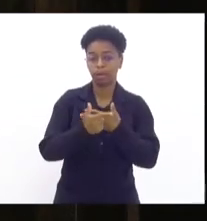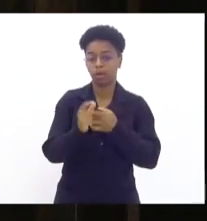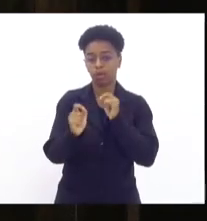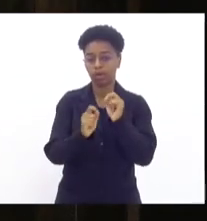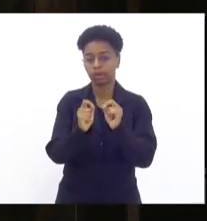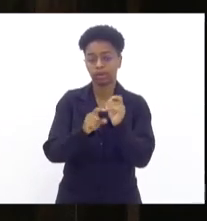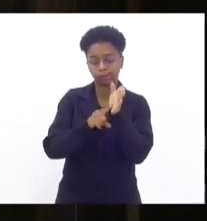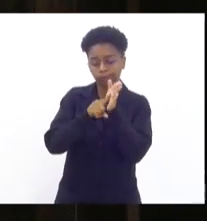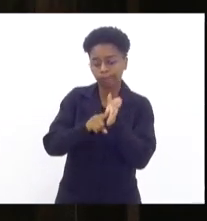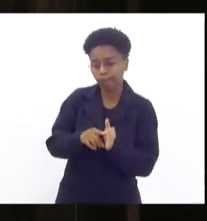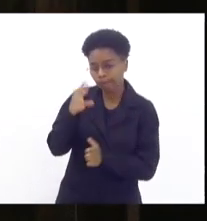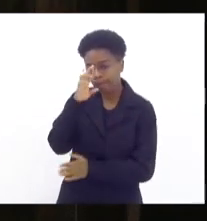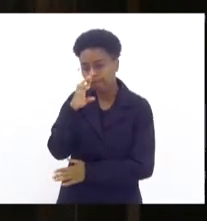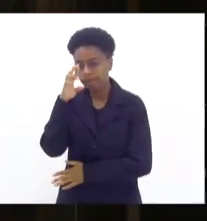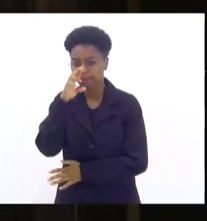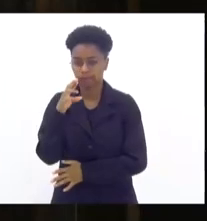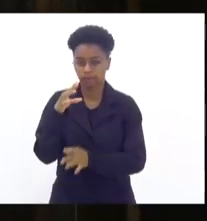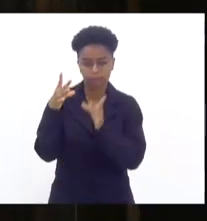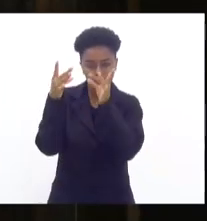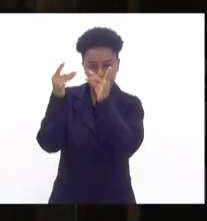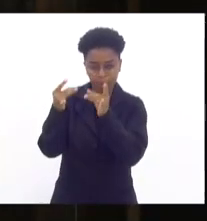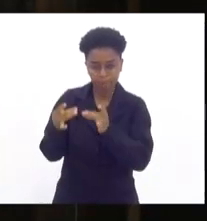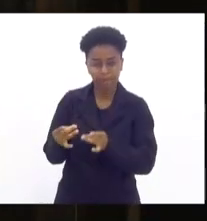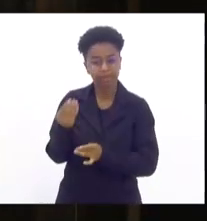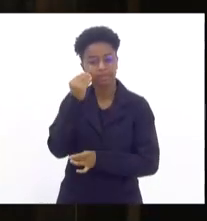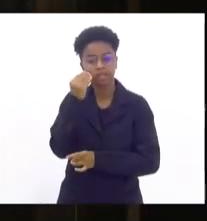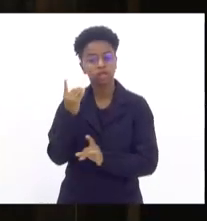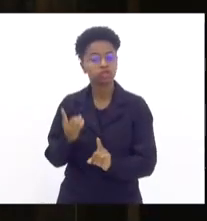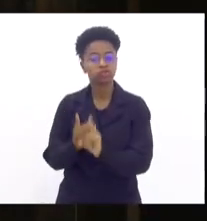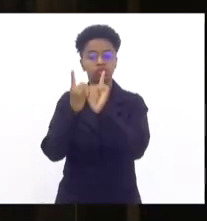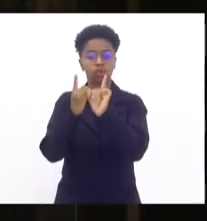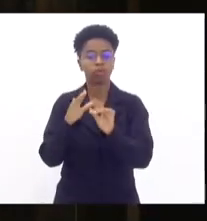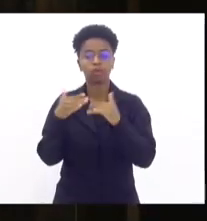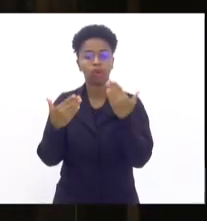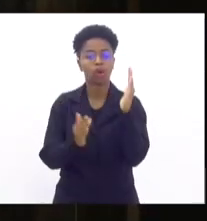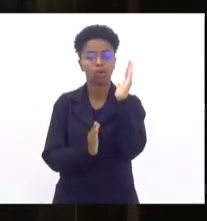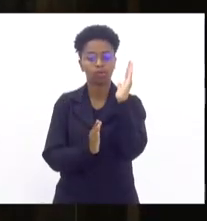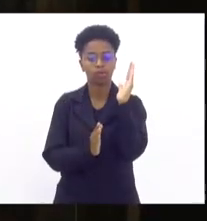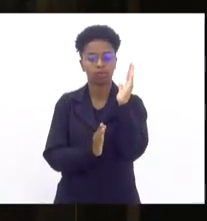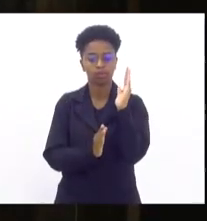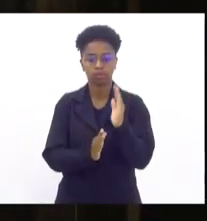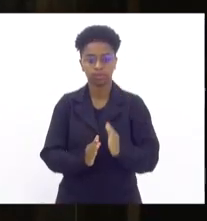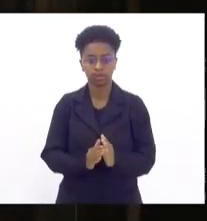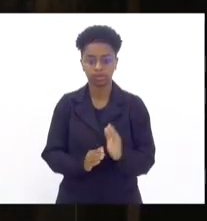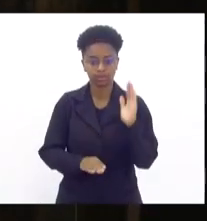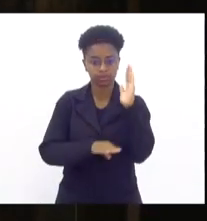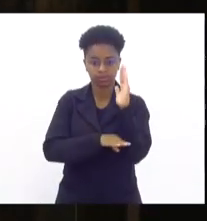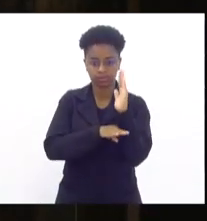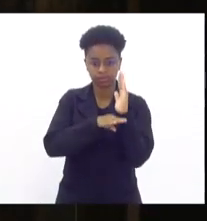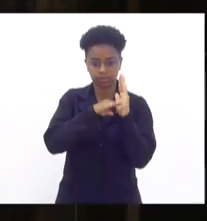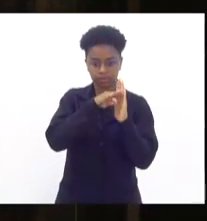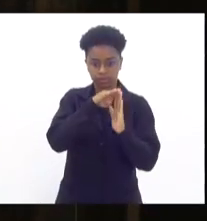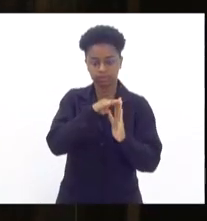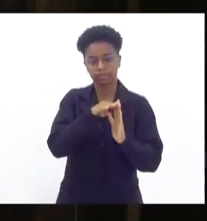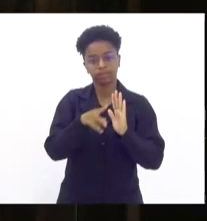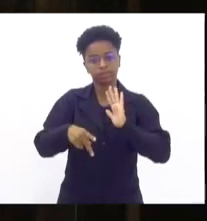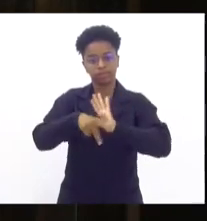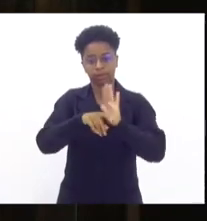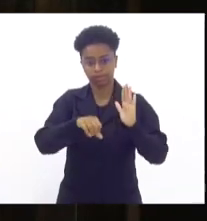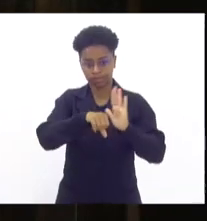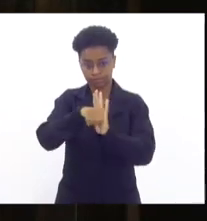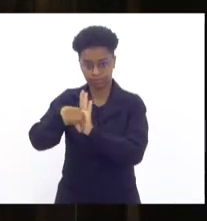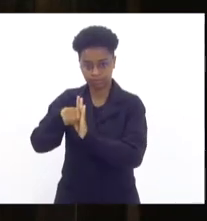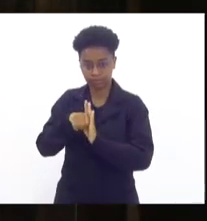identificar a hierarquia, cadeia de comando dessas facções criminosas, dessas organizações